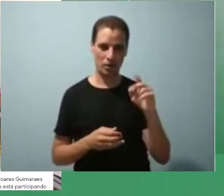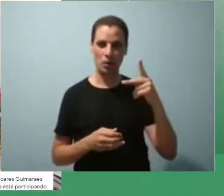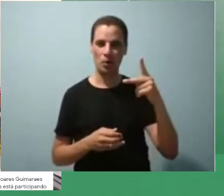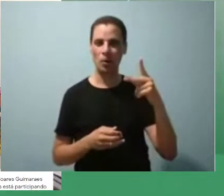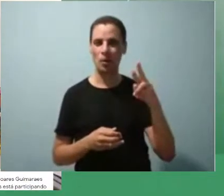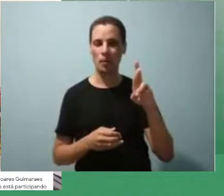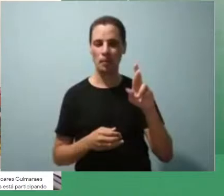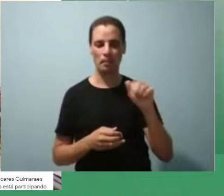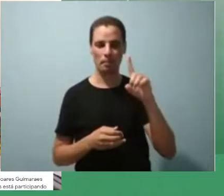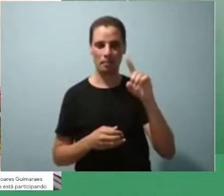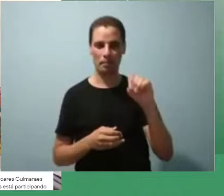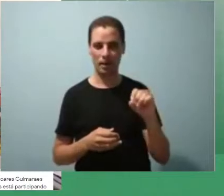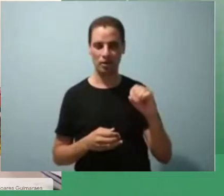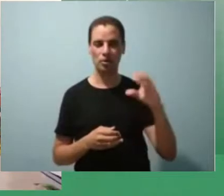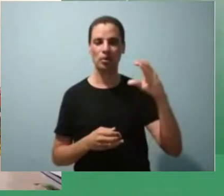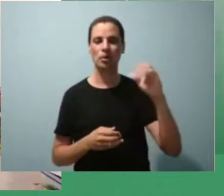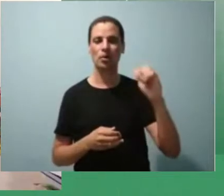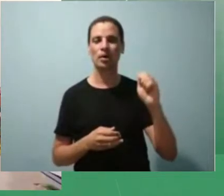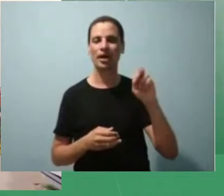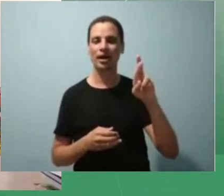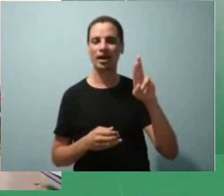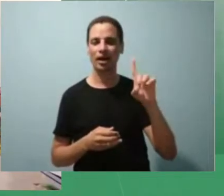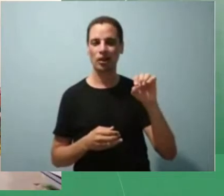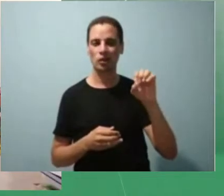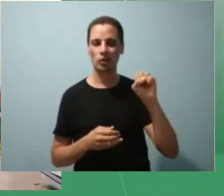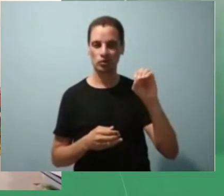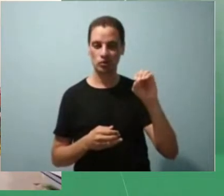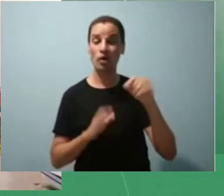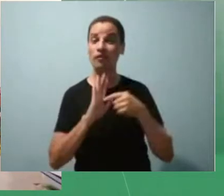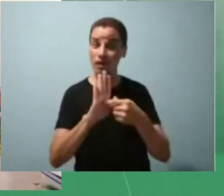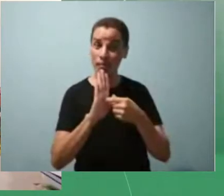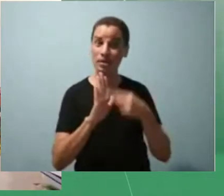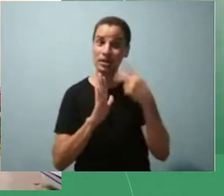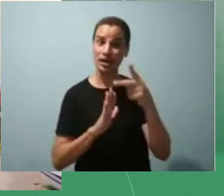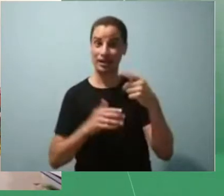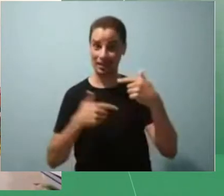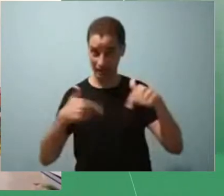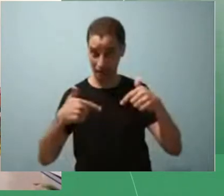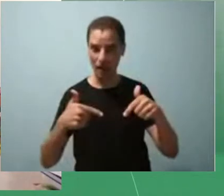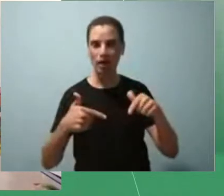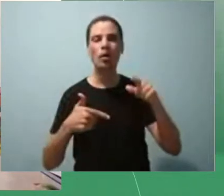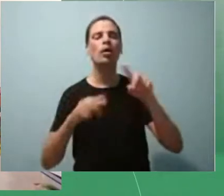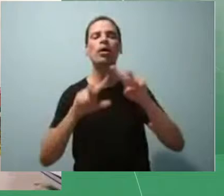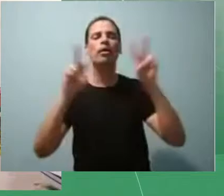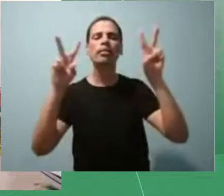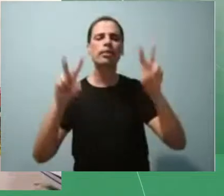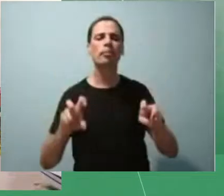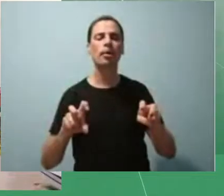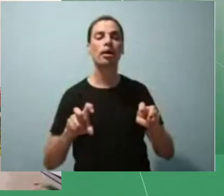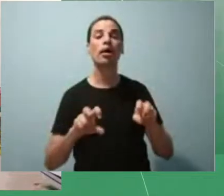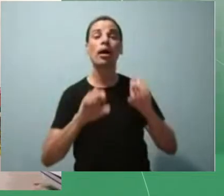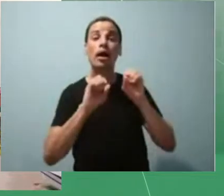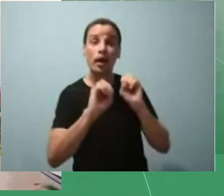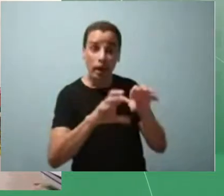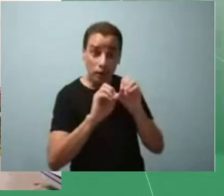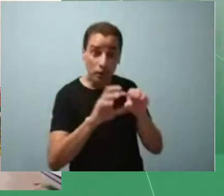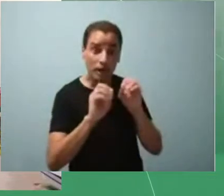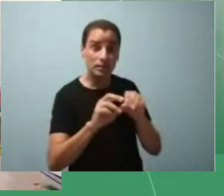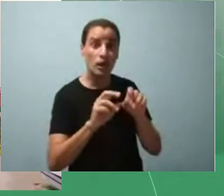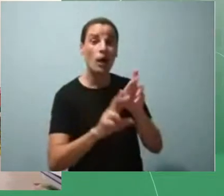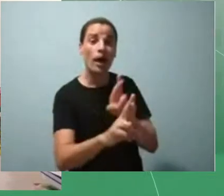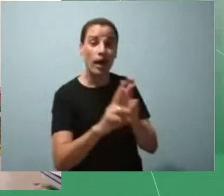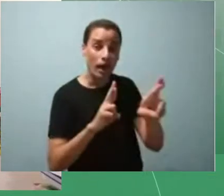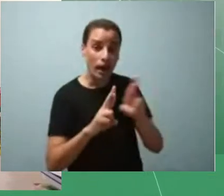apresentar o seu trabalho, que tem como título Educação das Relações Étnico-Raciais